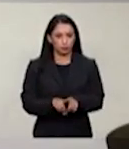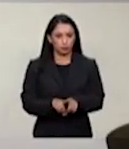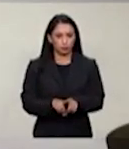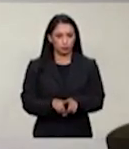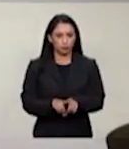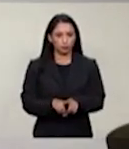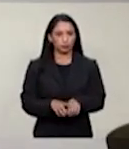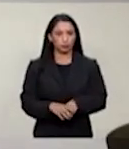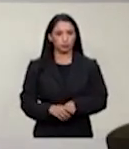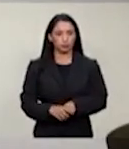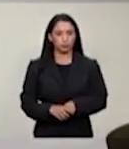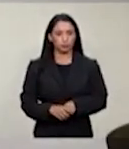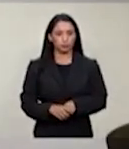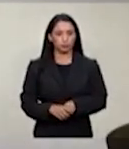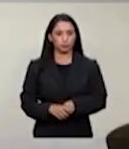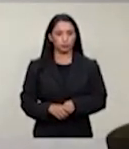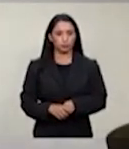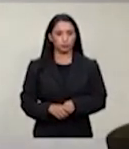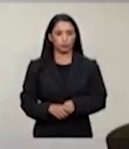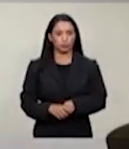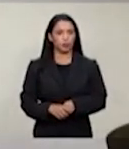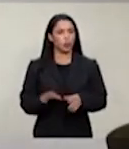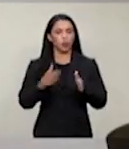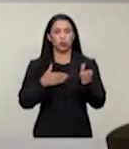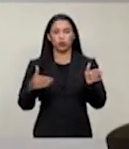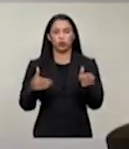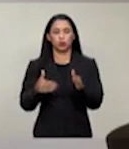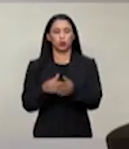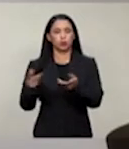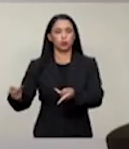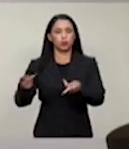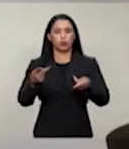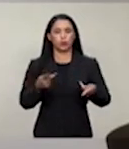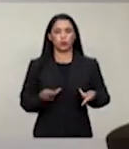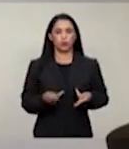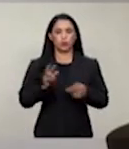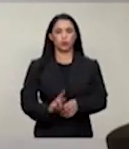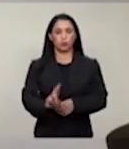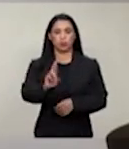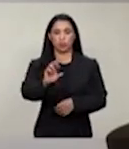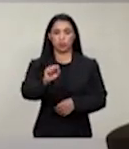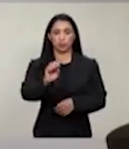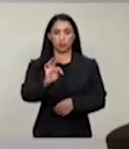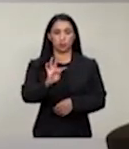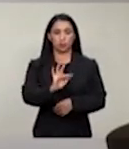salvo todos os convidados e representantes do STF.